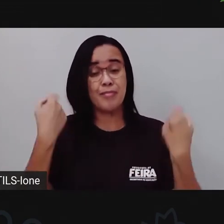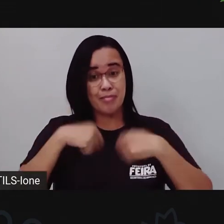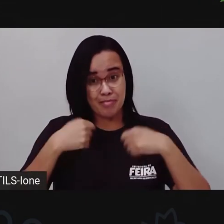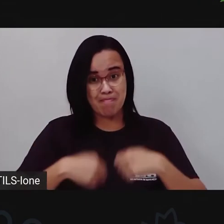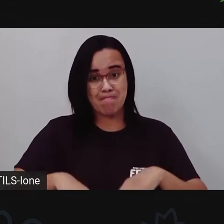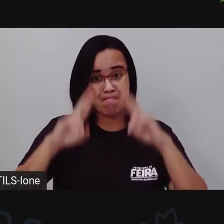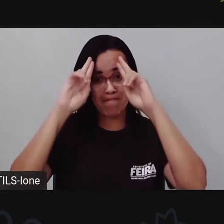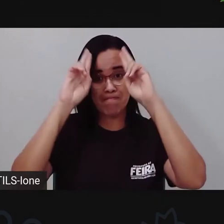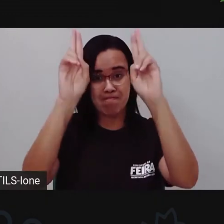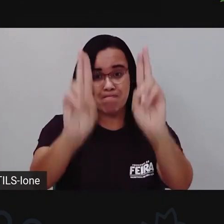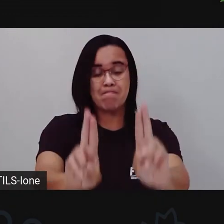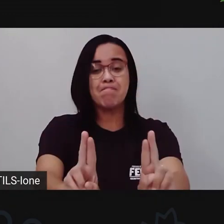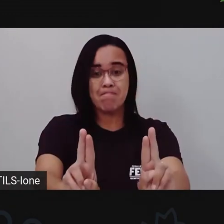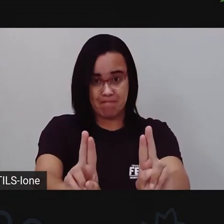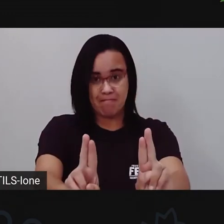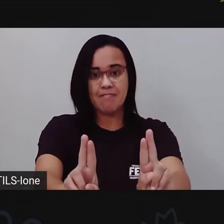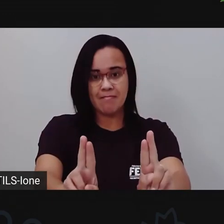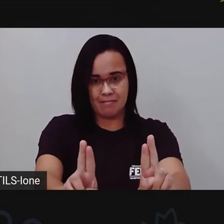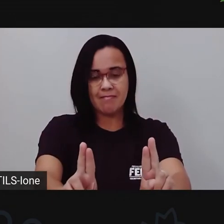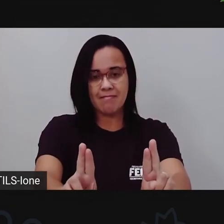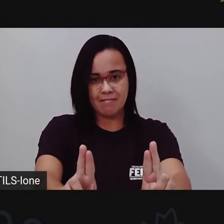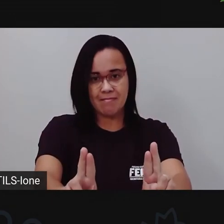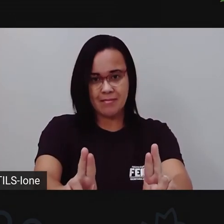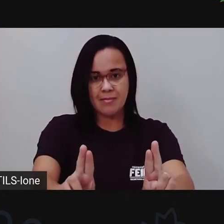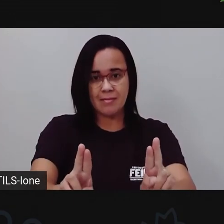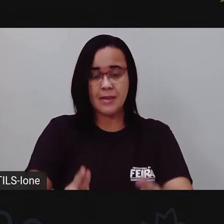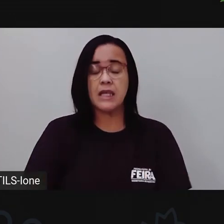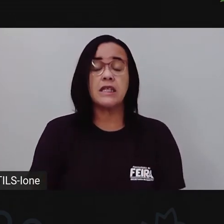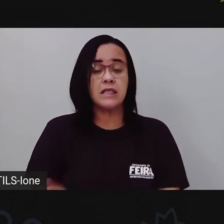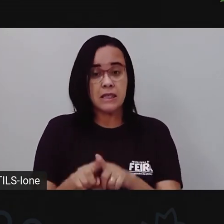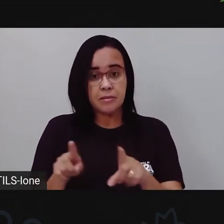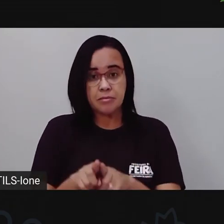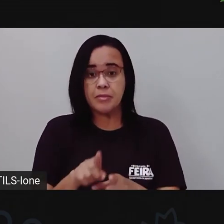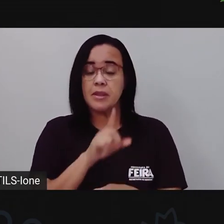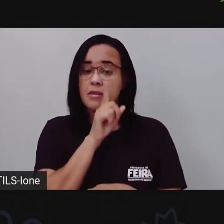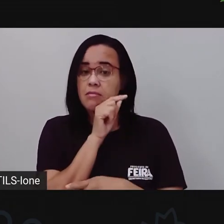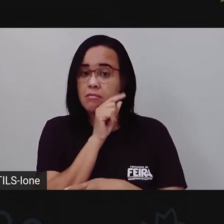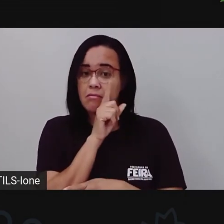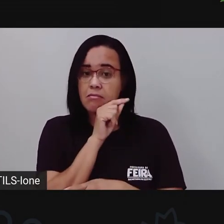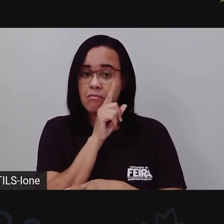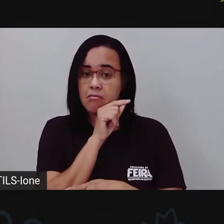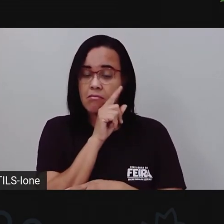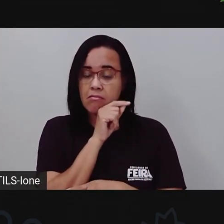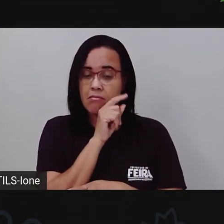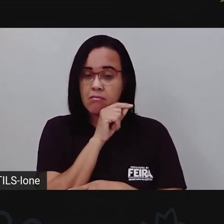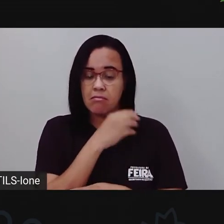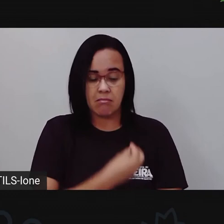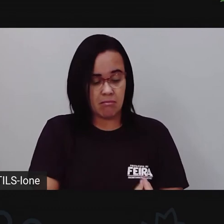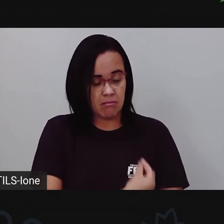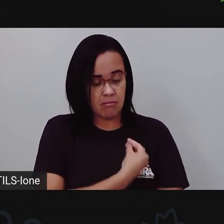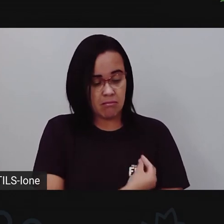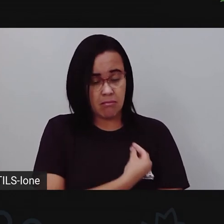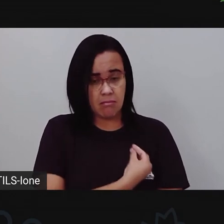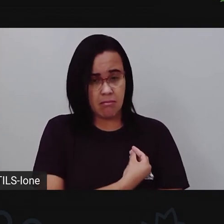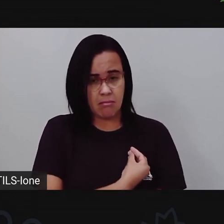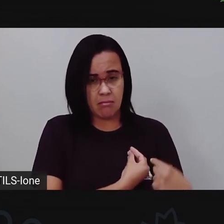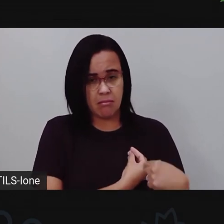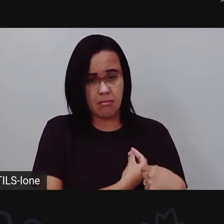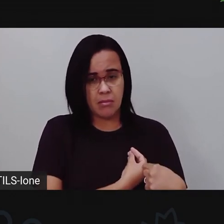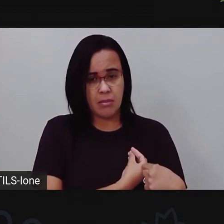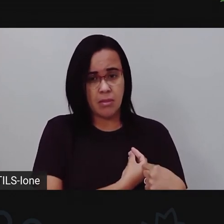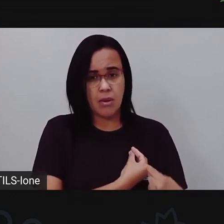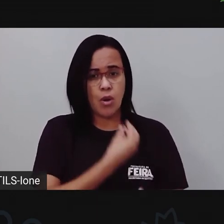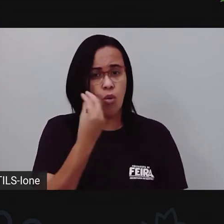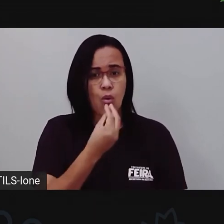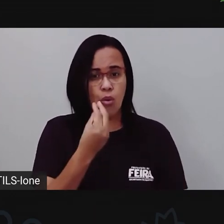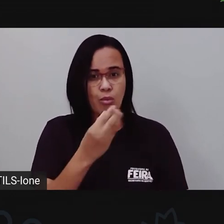né? Então, aves têm que ser criadas livres na natureza, né? A gente também não pode, quando a gente visitar um